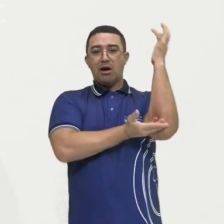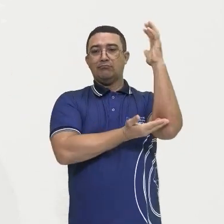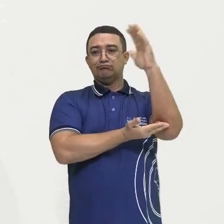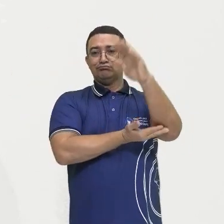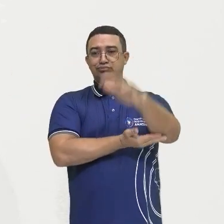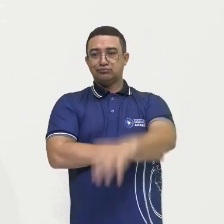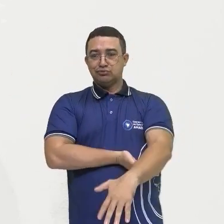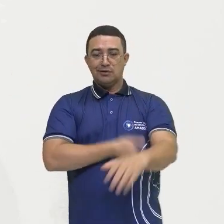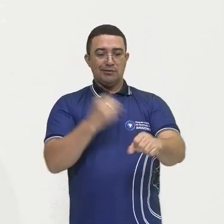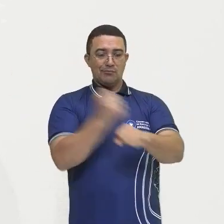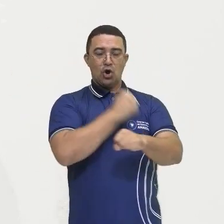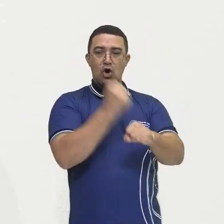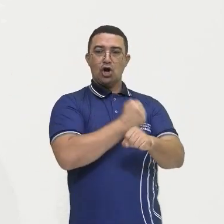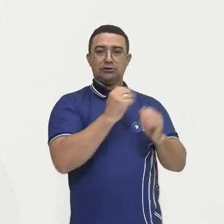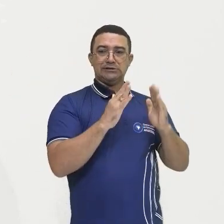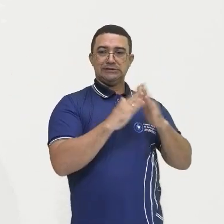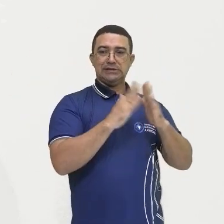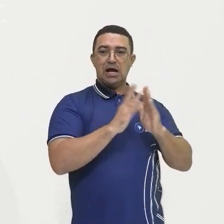cidades, né? Para construir